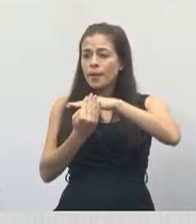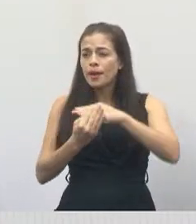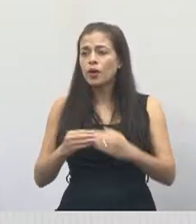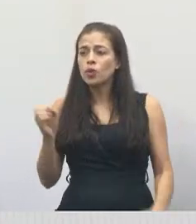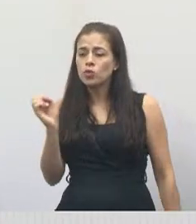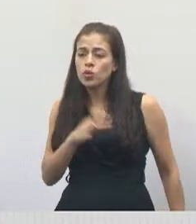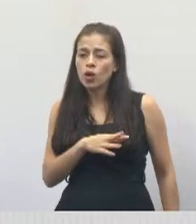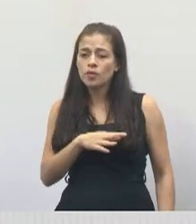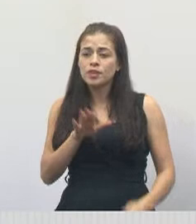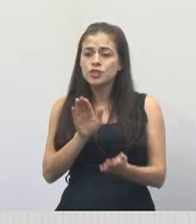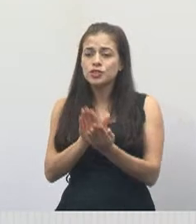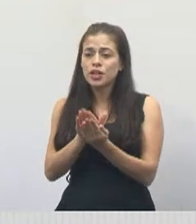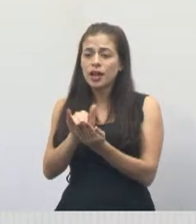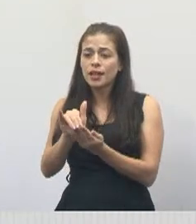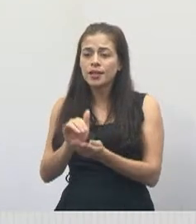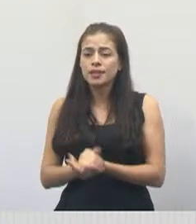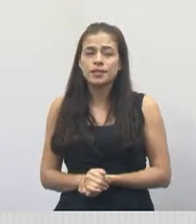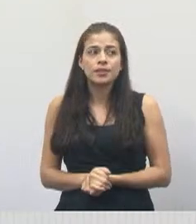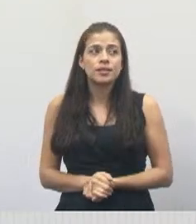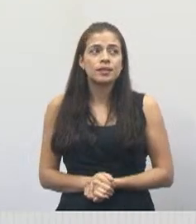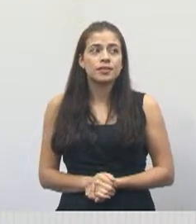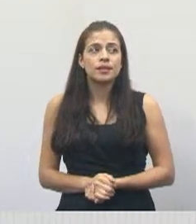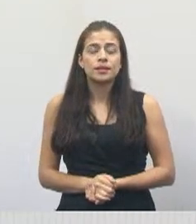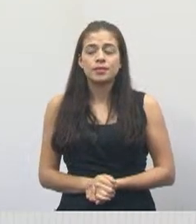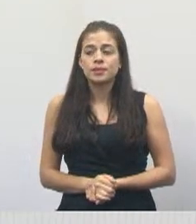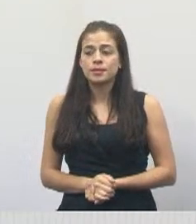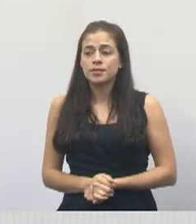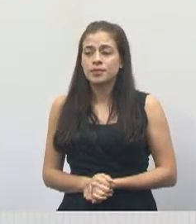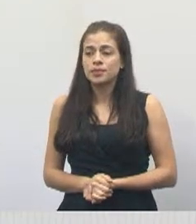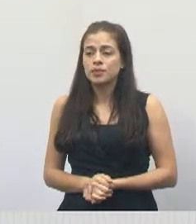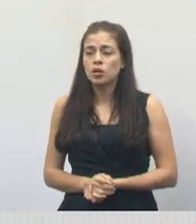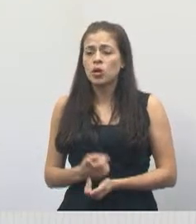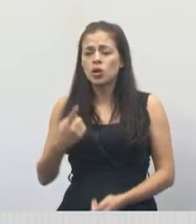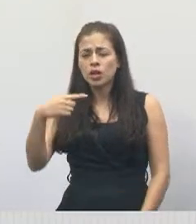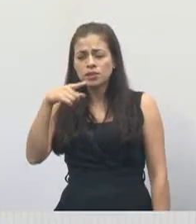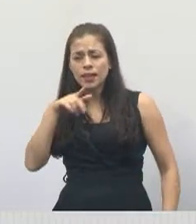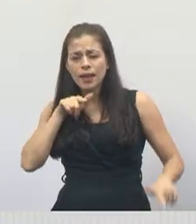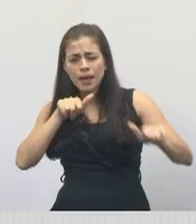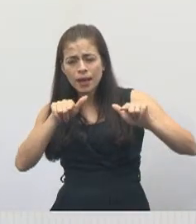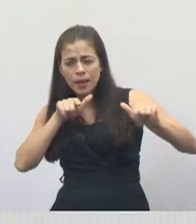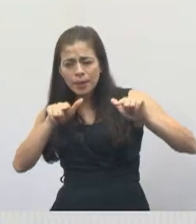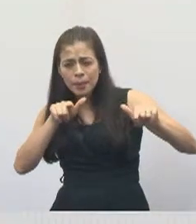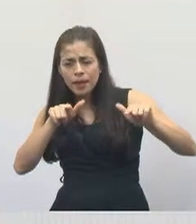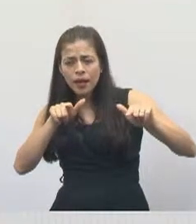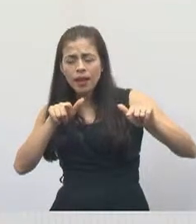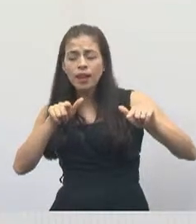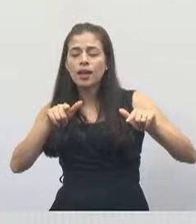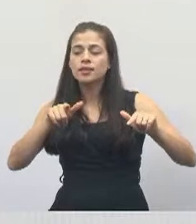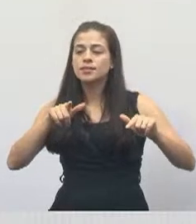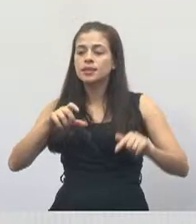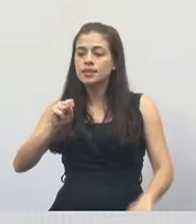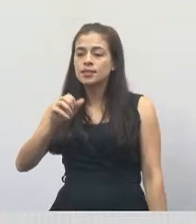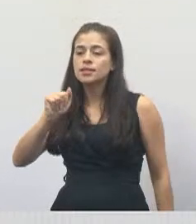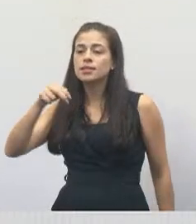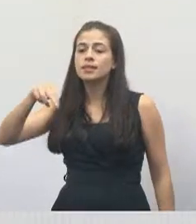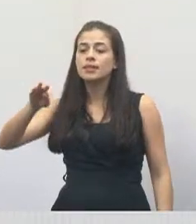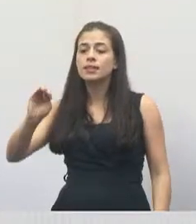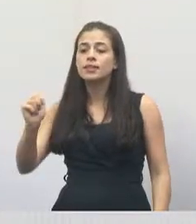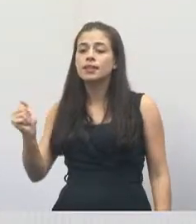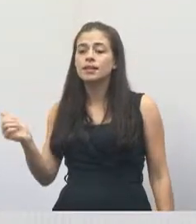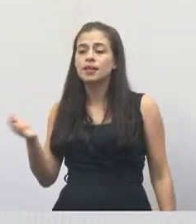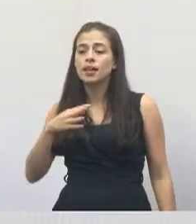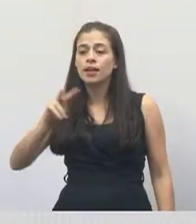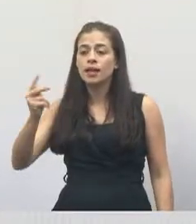Gente, pelo amor de Deus, olha. O pessoal que trabalha no Santa Helena, ele sai dali e fica na chuva.